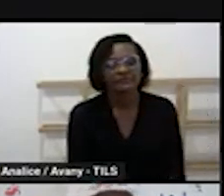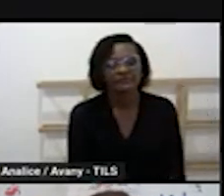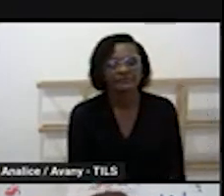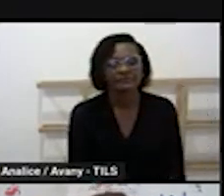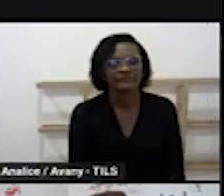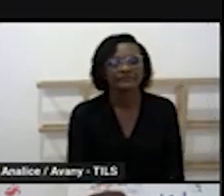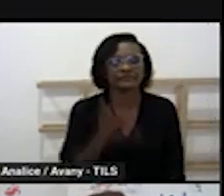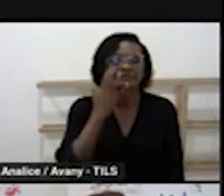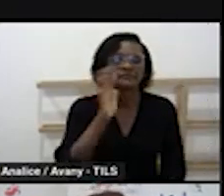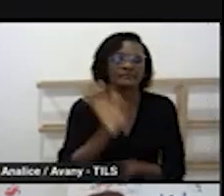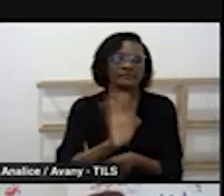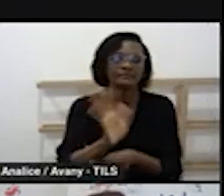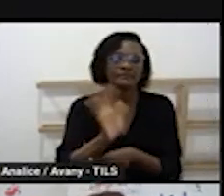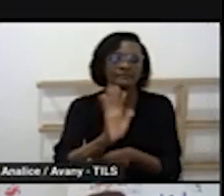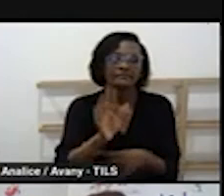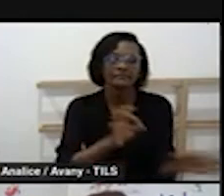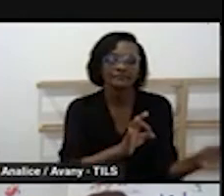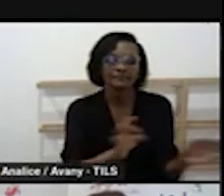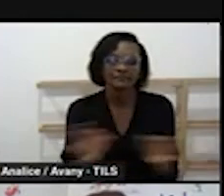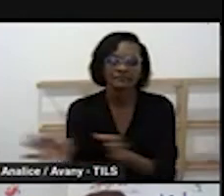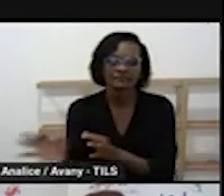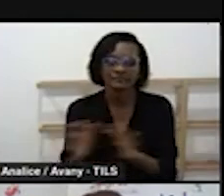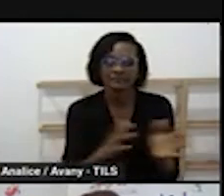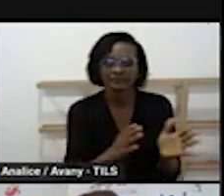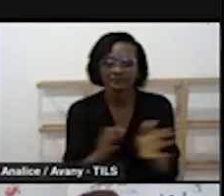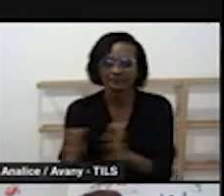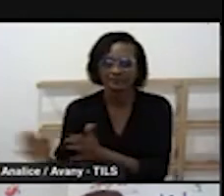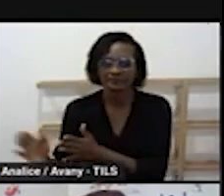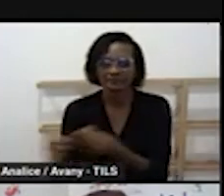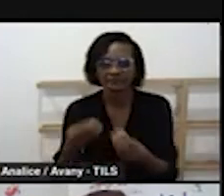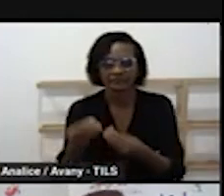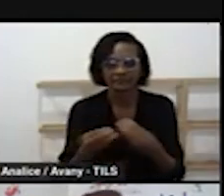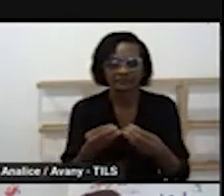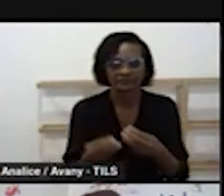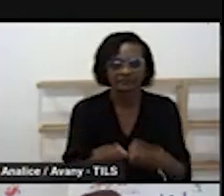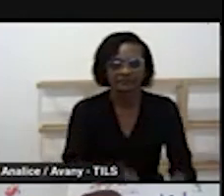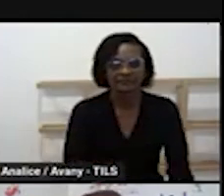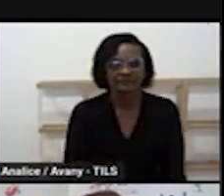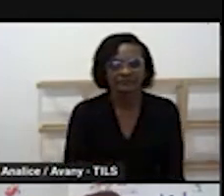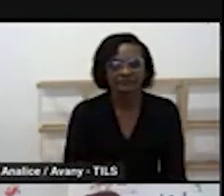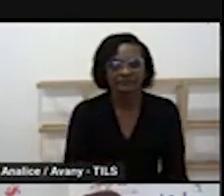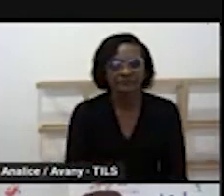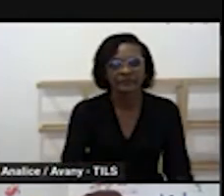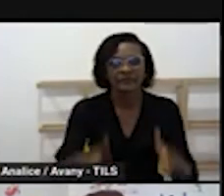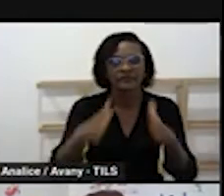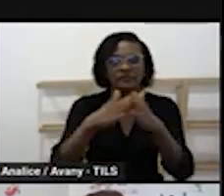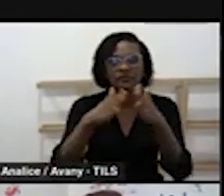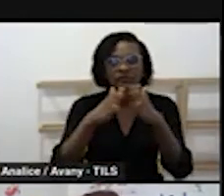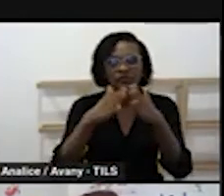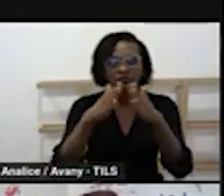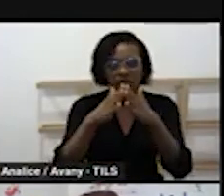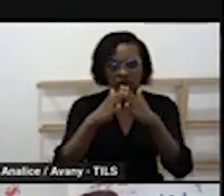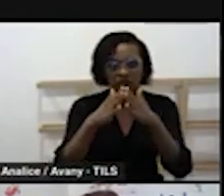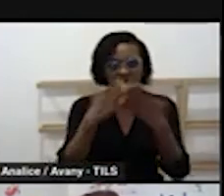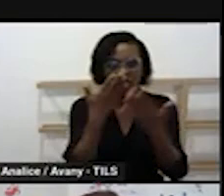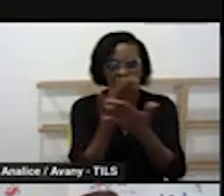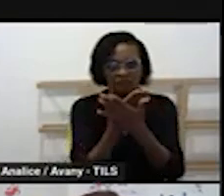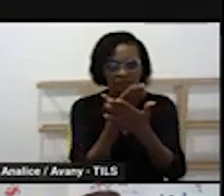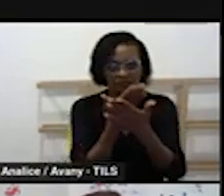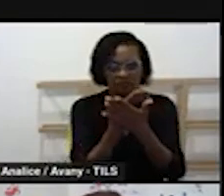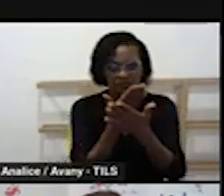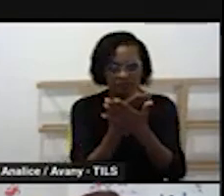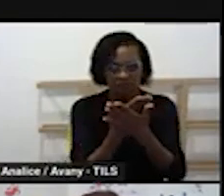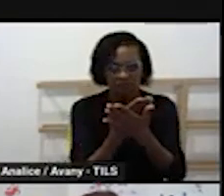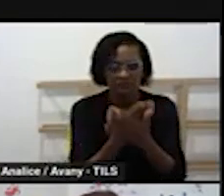dessa concepção de educação integral escola de tempo integral a gente fala o tempo todo de escola de tempo integral tempo integral